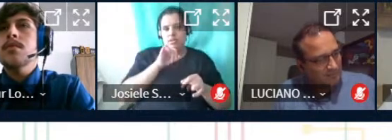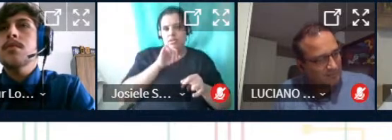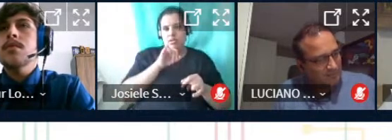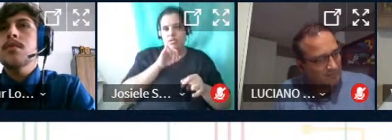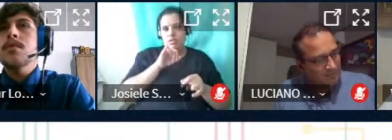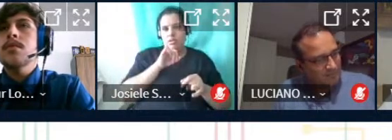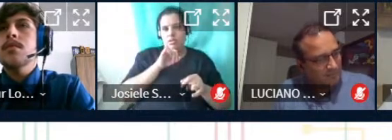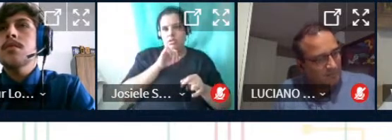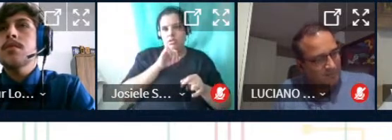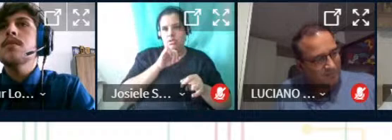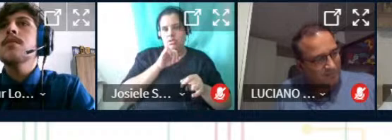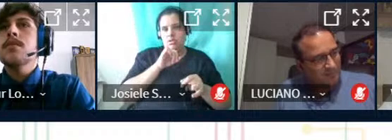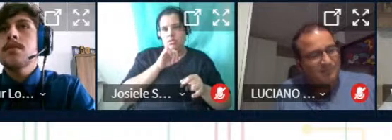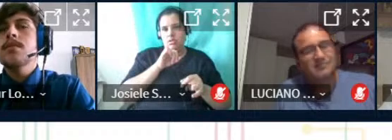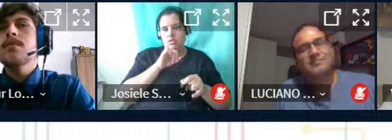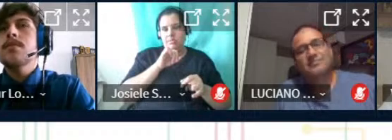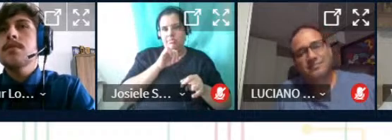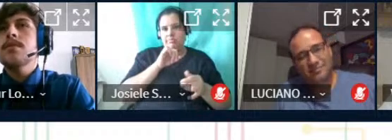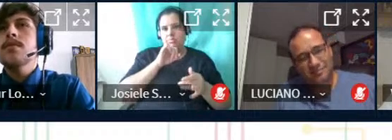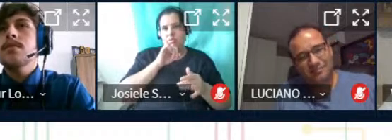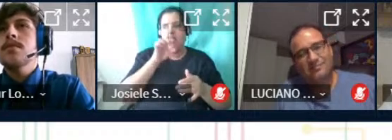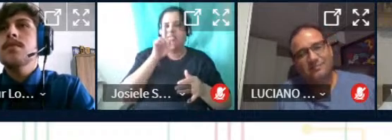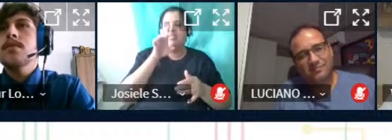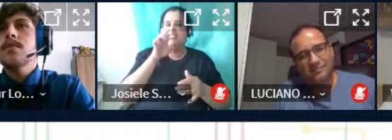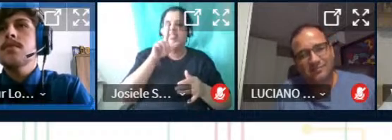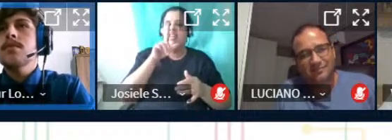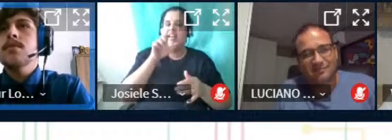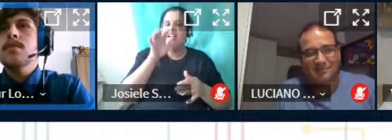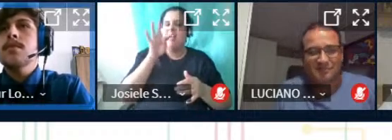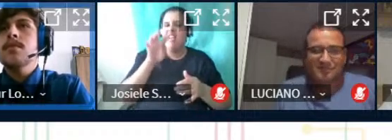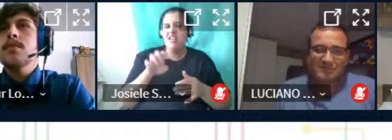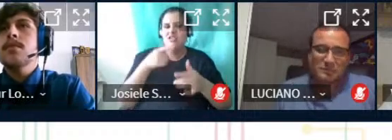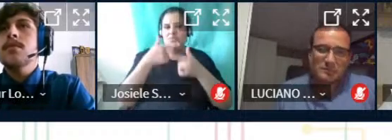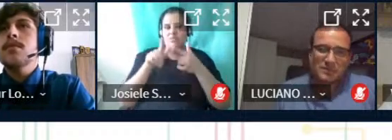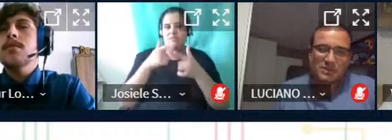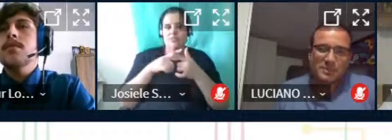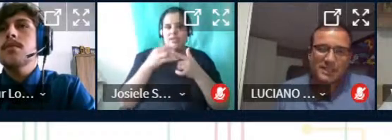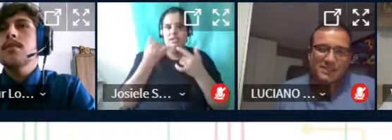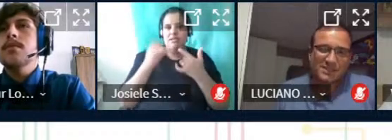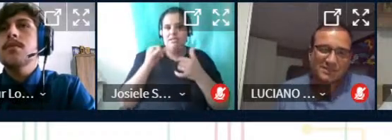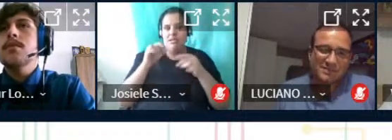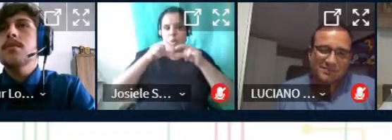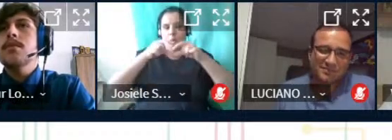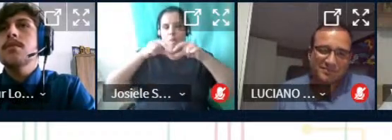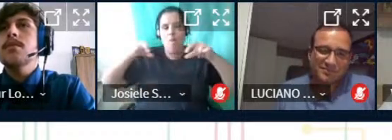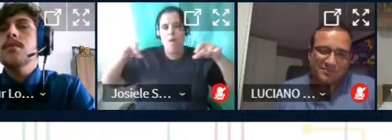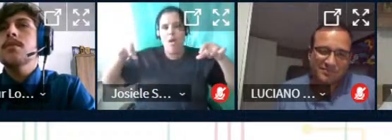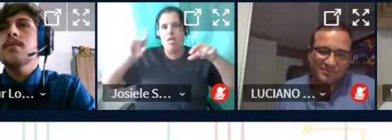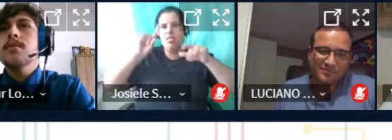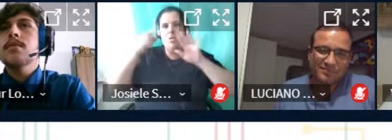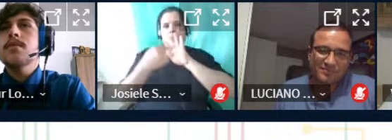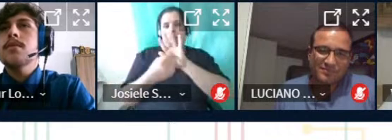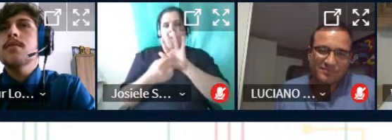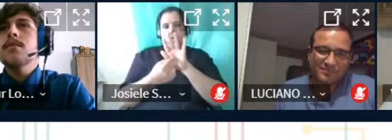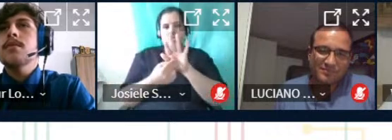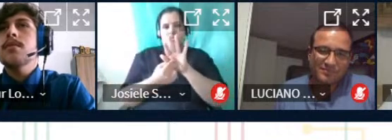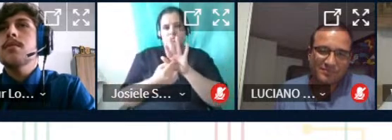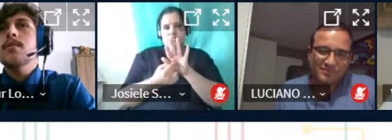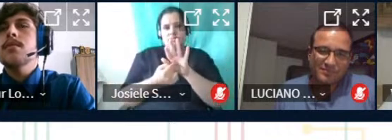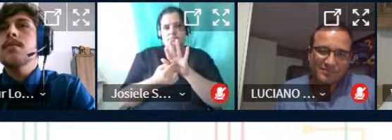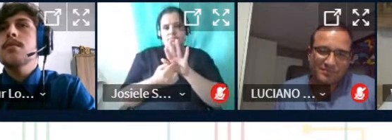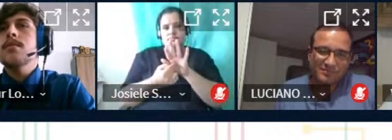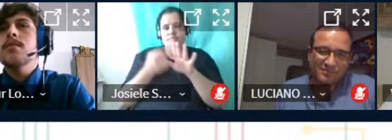delete não funcionar alguma coisa assim ou se a barra de ferramentas não aparecer quer dizer a